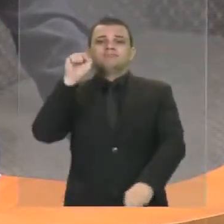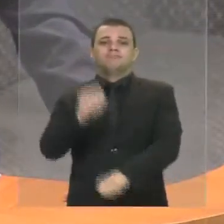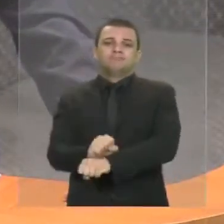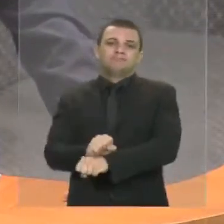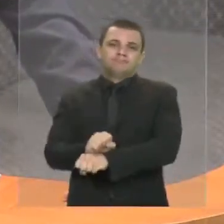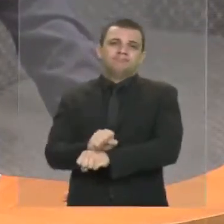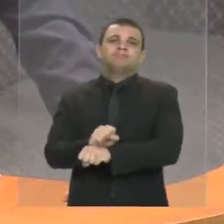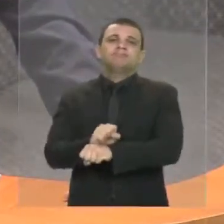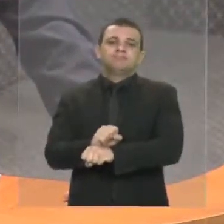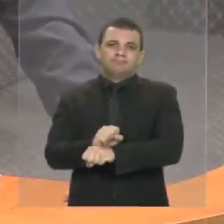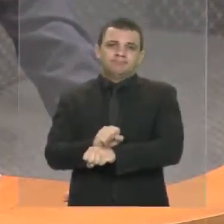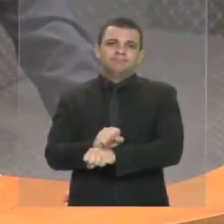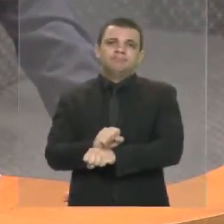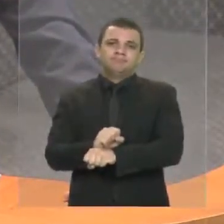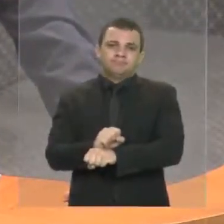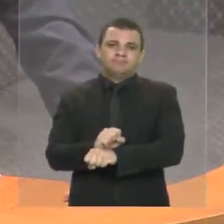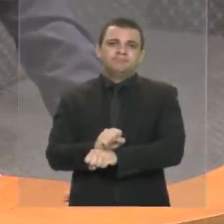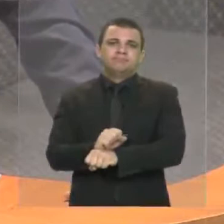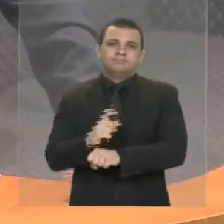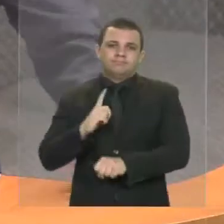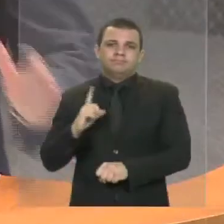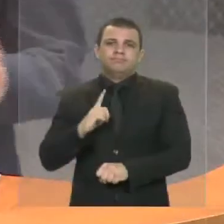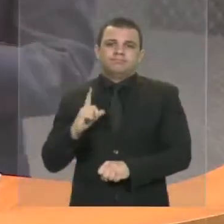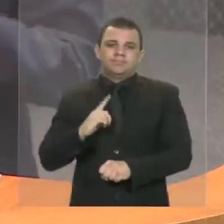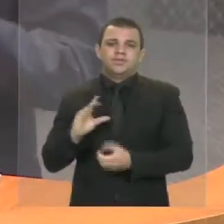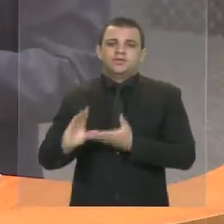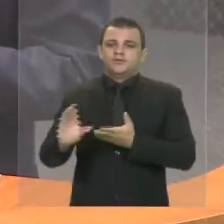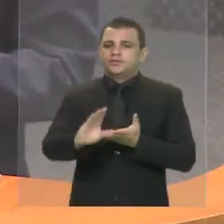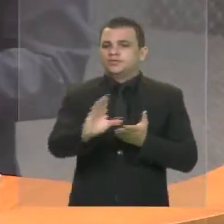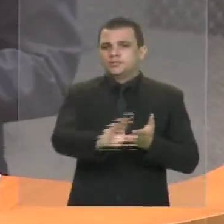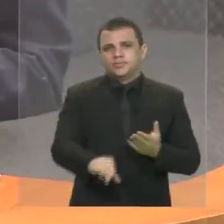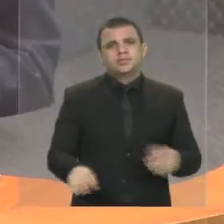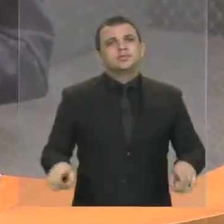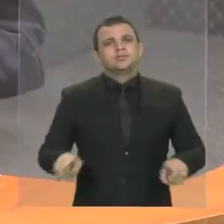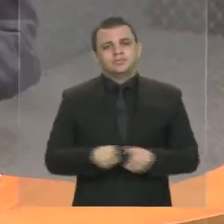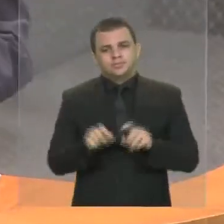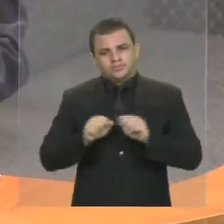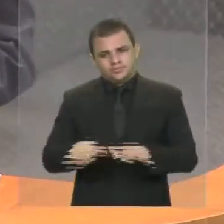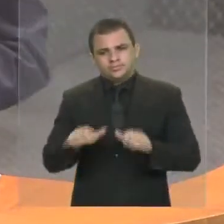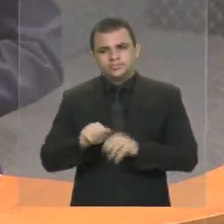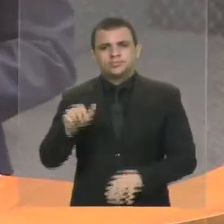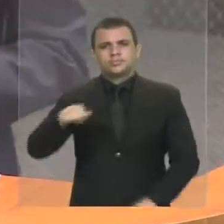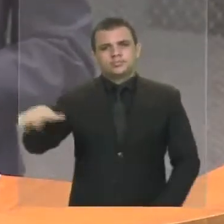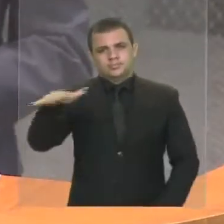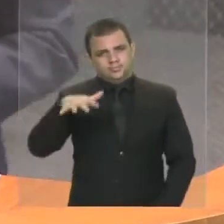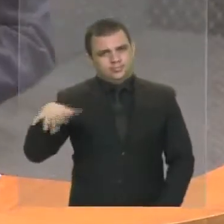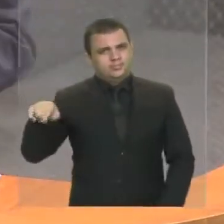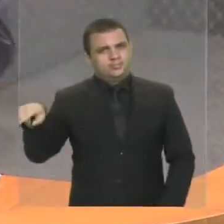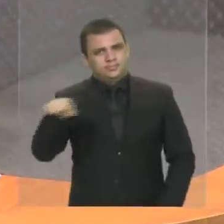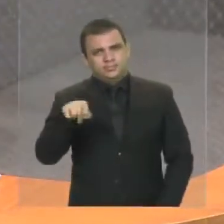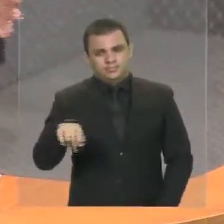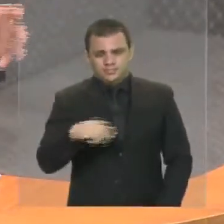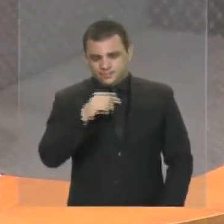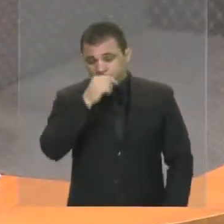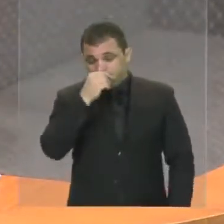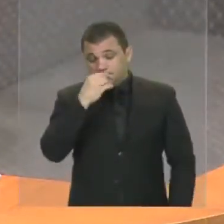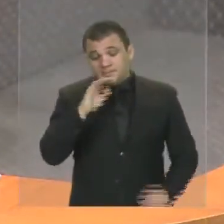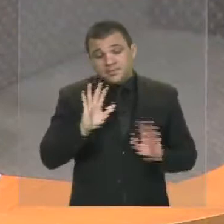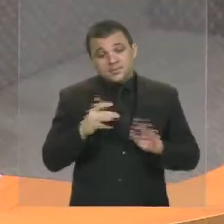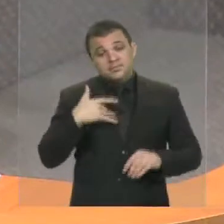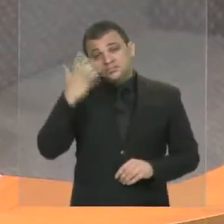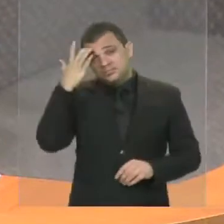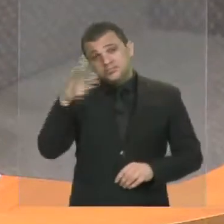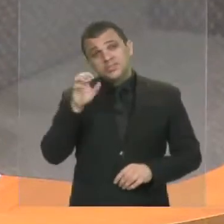de congelamento nos investimentos e nos gastos desses setores. Eu não sei se o